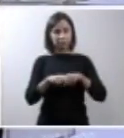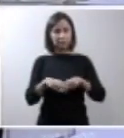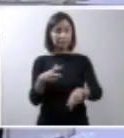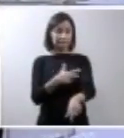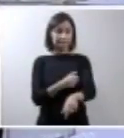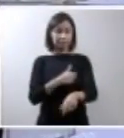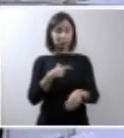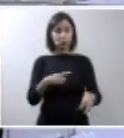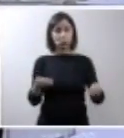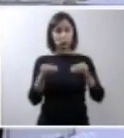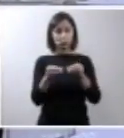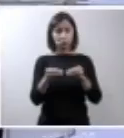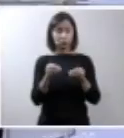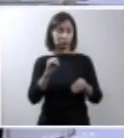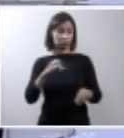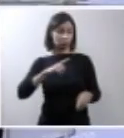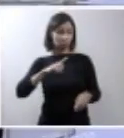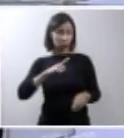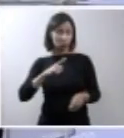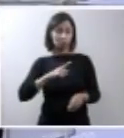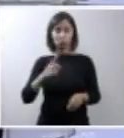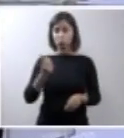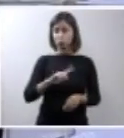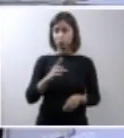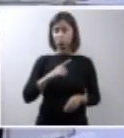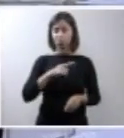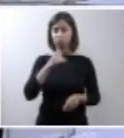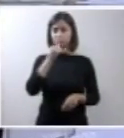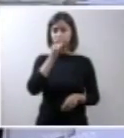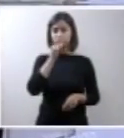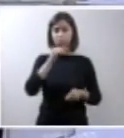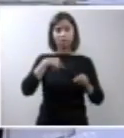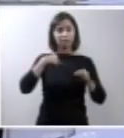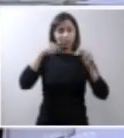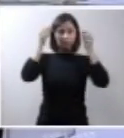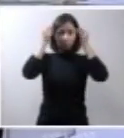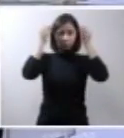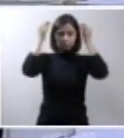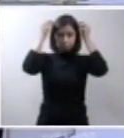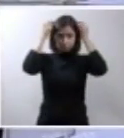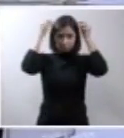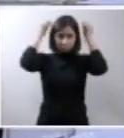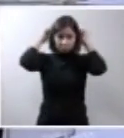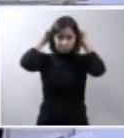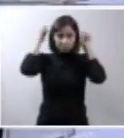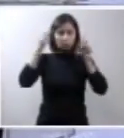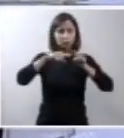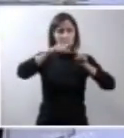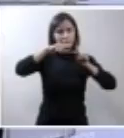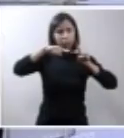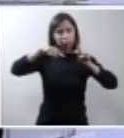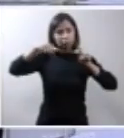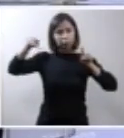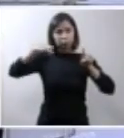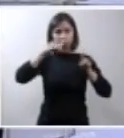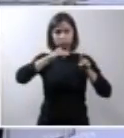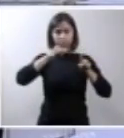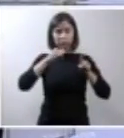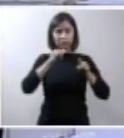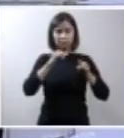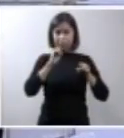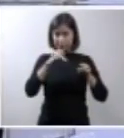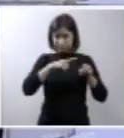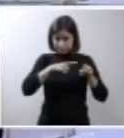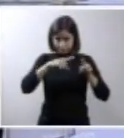complementares se temos ou não atividade elétrica registrada porque desde que exista atividade elétrica nós não podemos